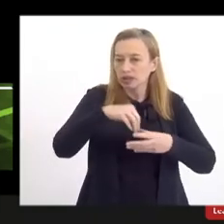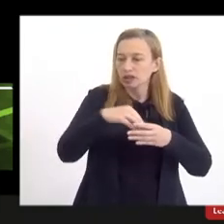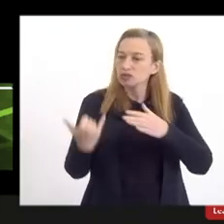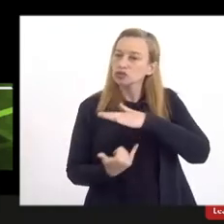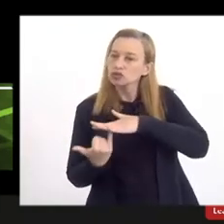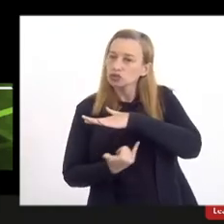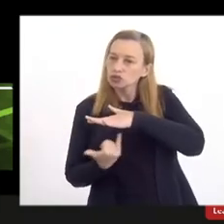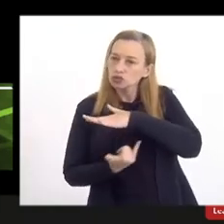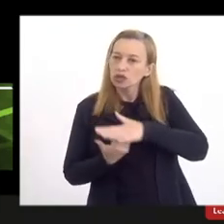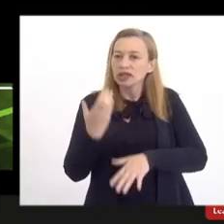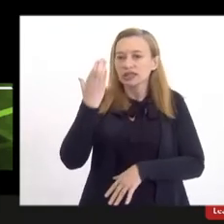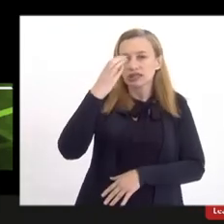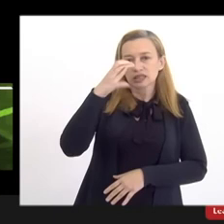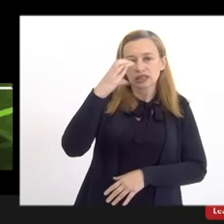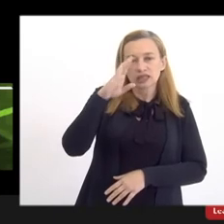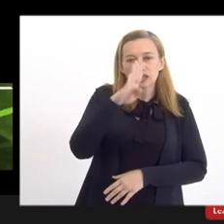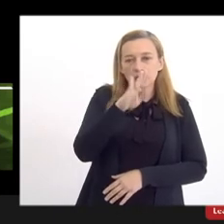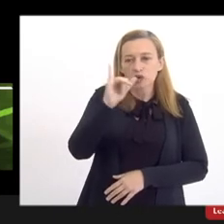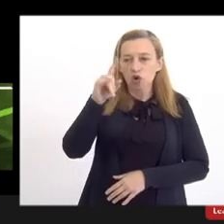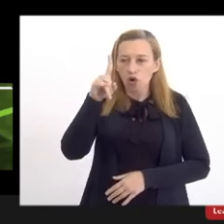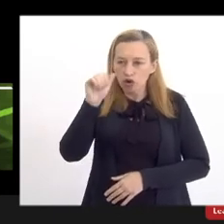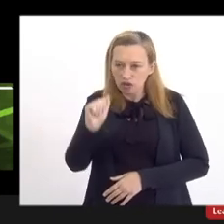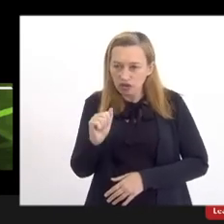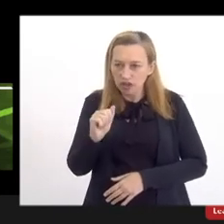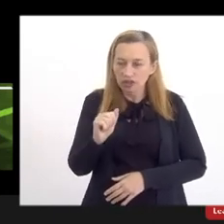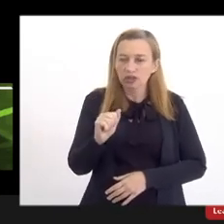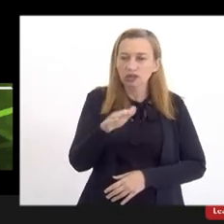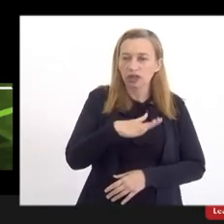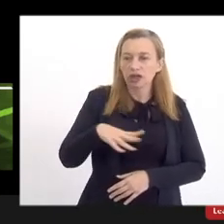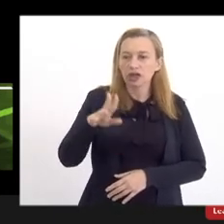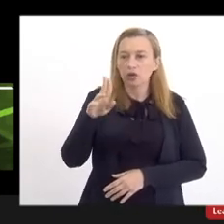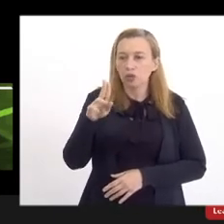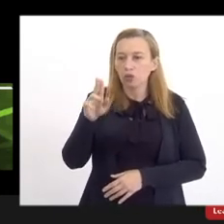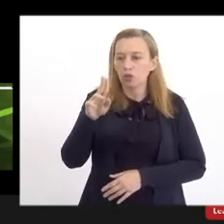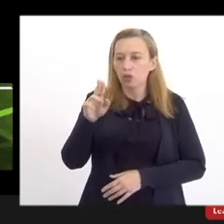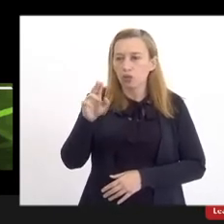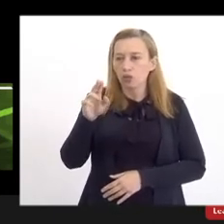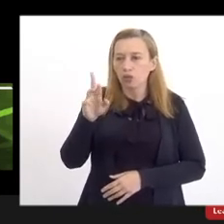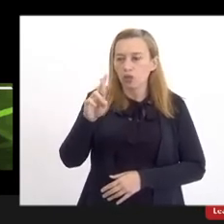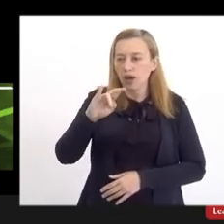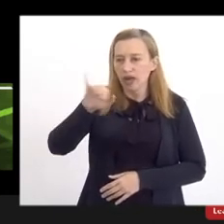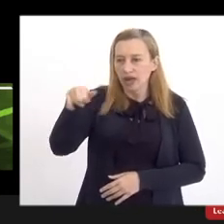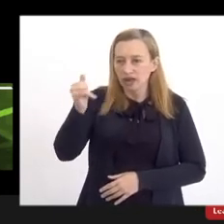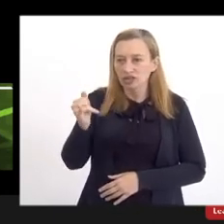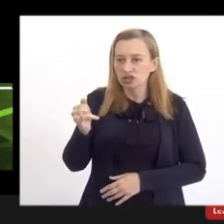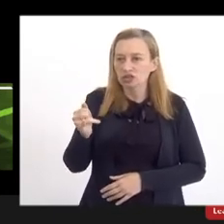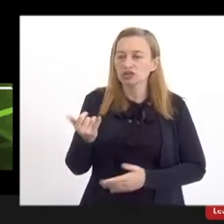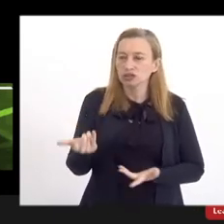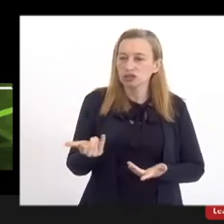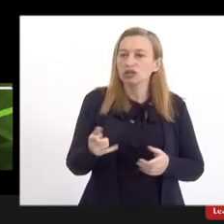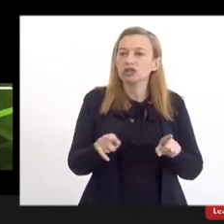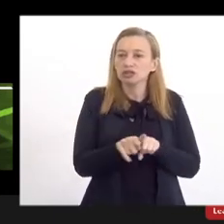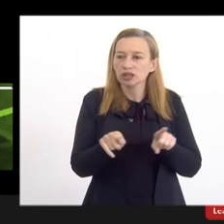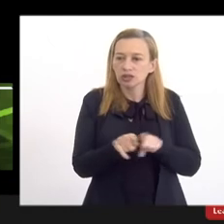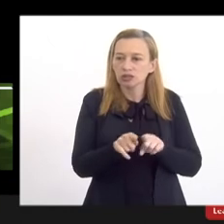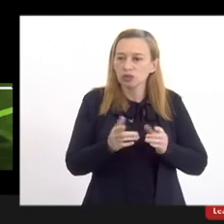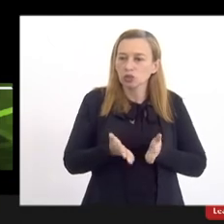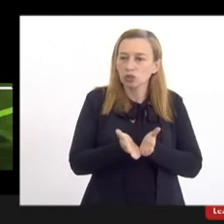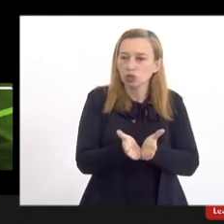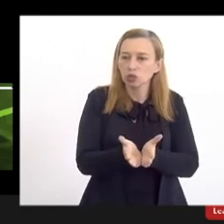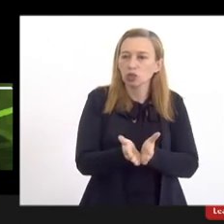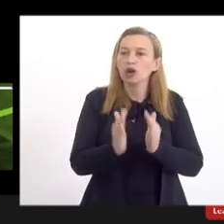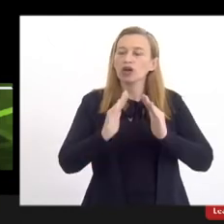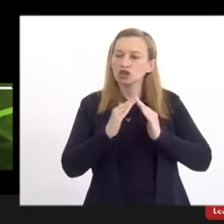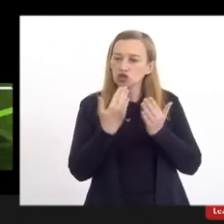de ciências biológicas no âmbito da UERJ a prestação que a construção naval e as escolas de engenharia